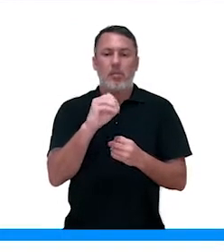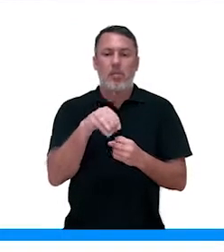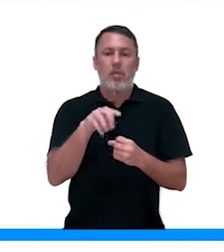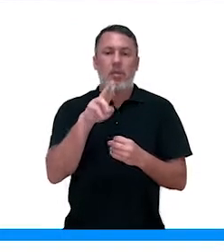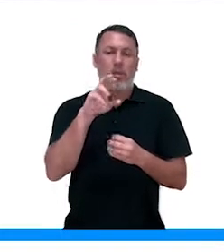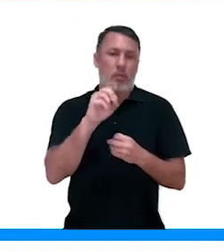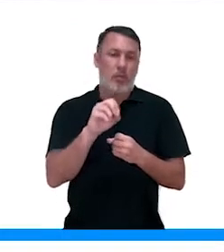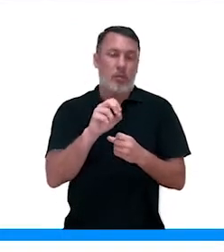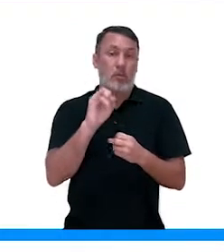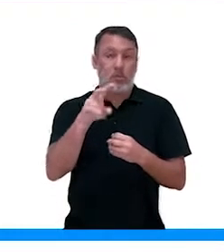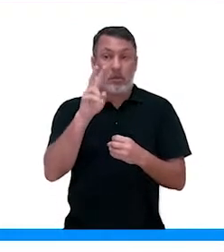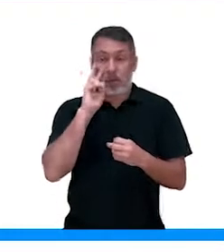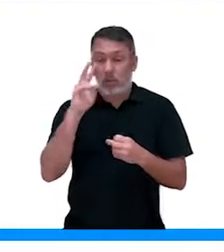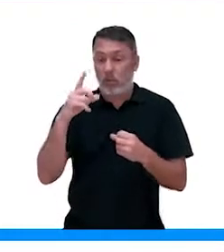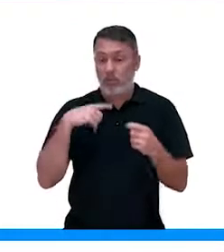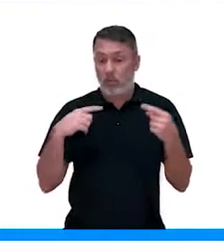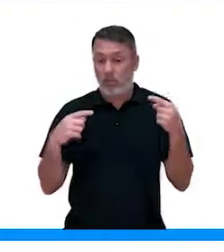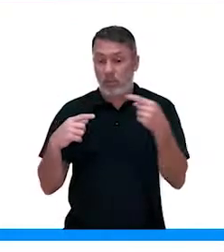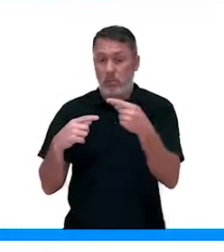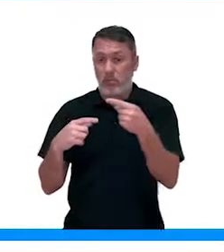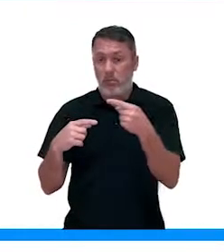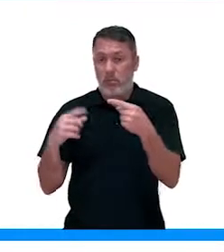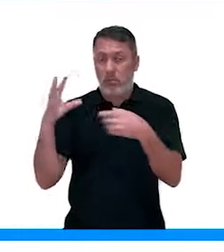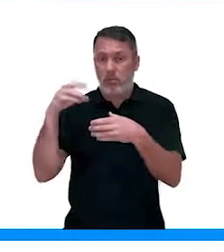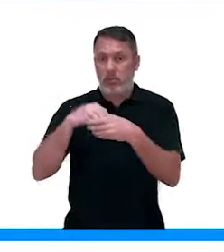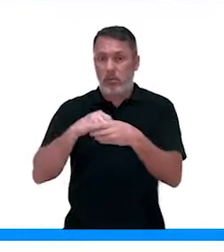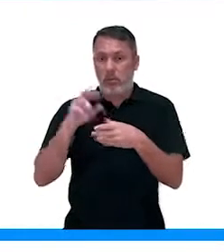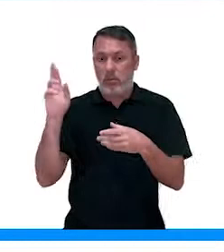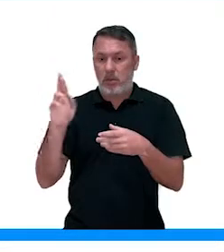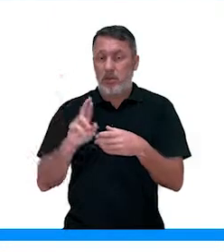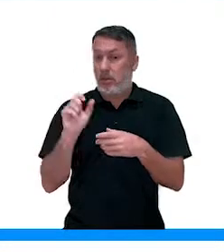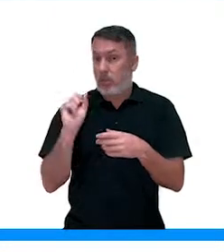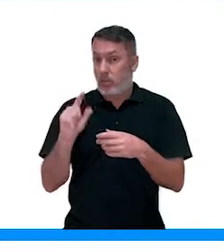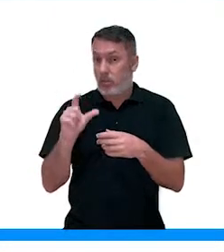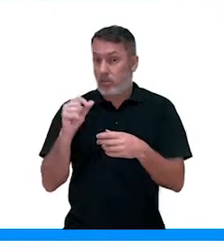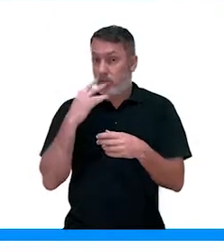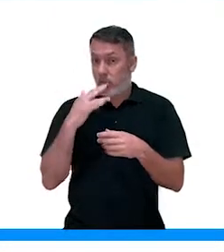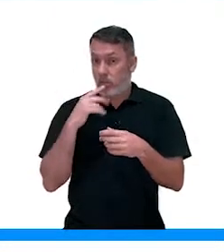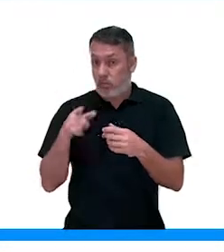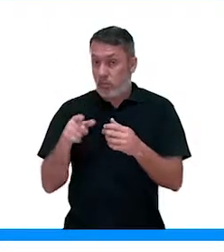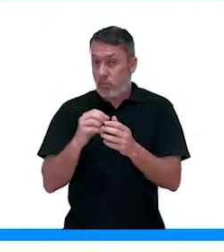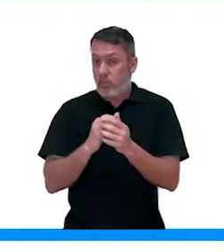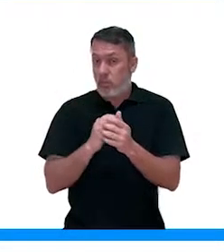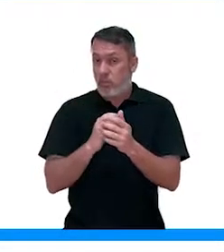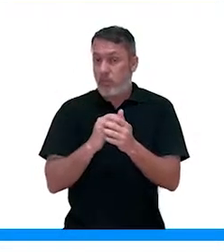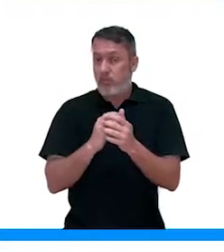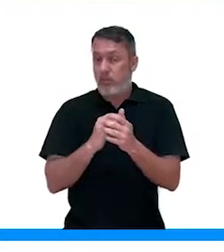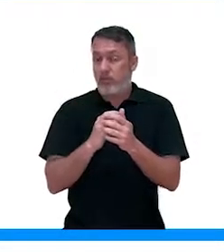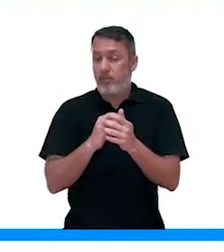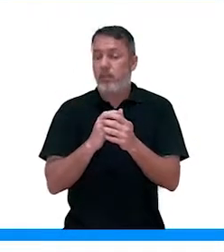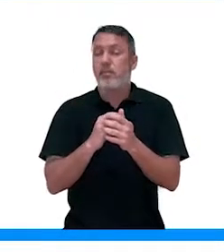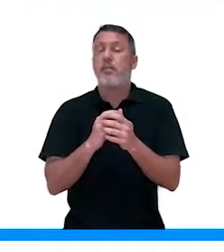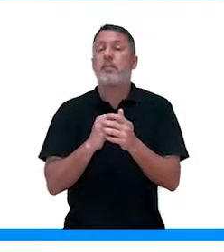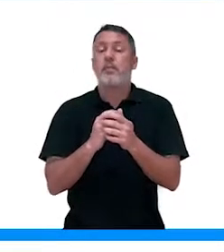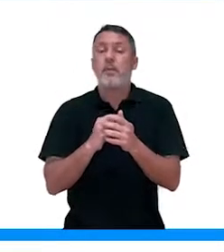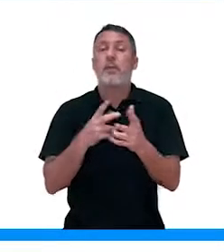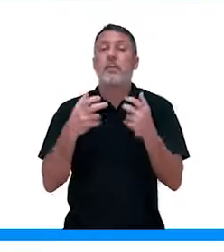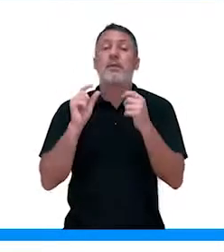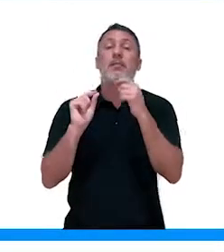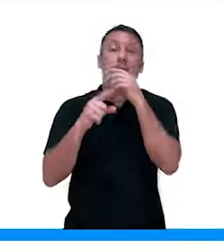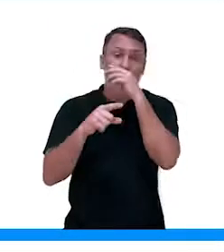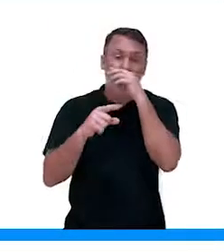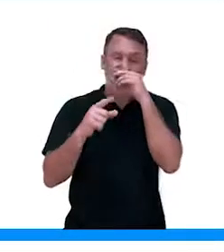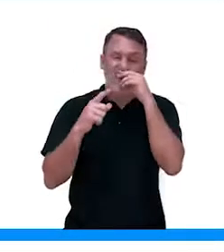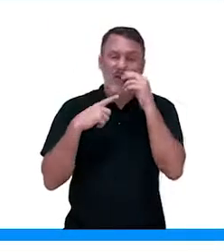Se a gente observar aí na setinha que está representada de azul, né? Uma coloração mais azulada, a gente